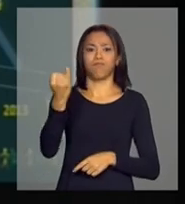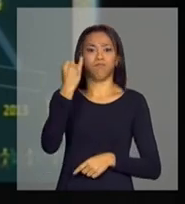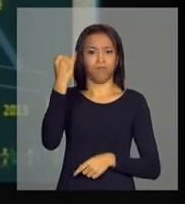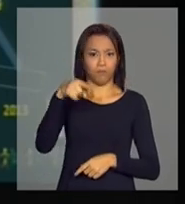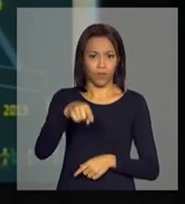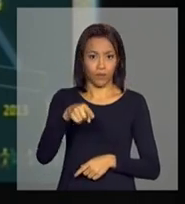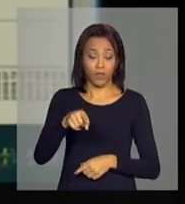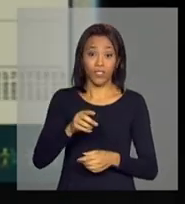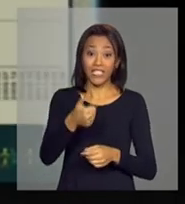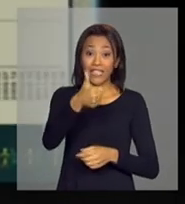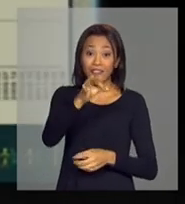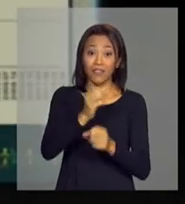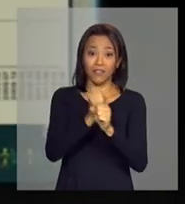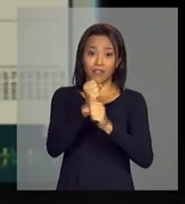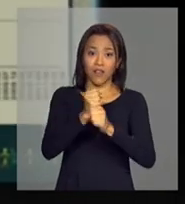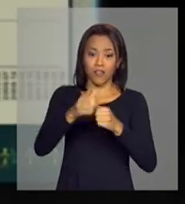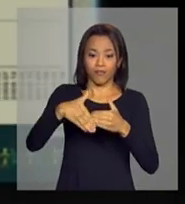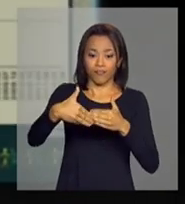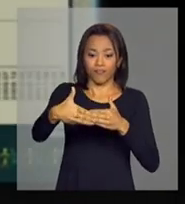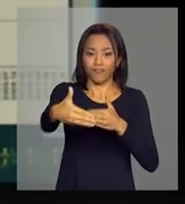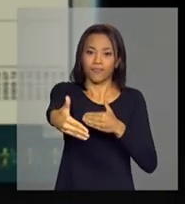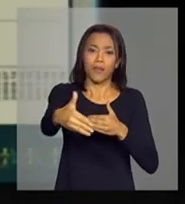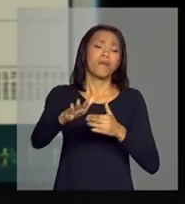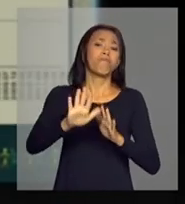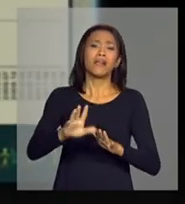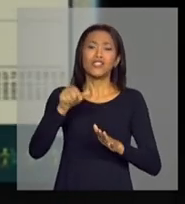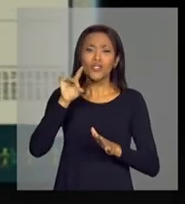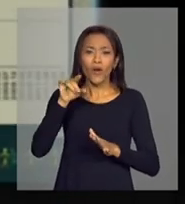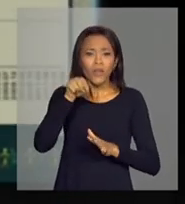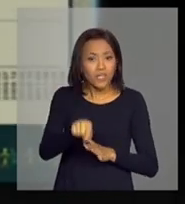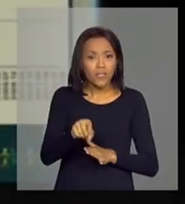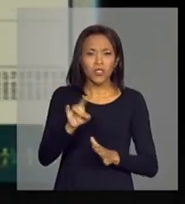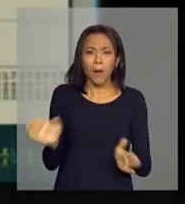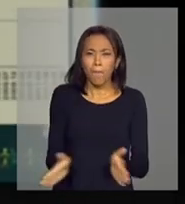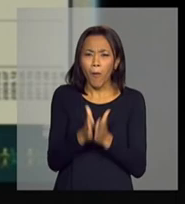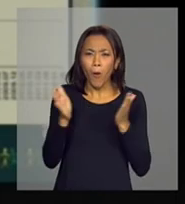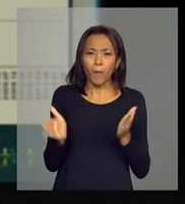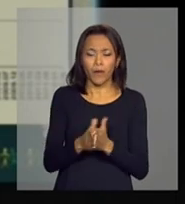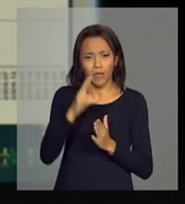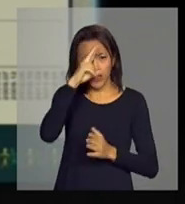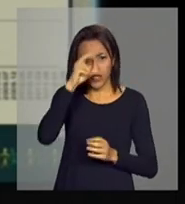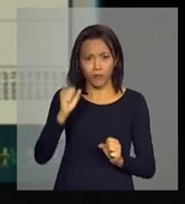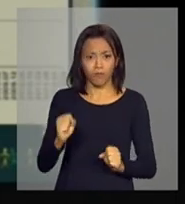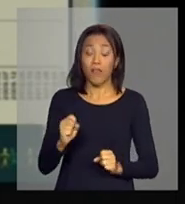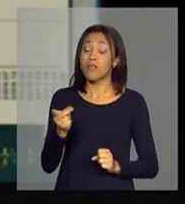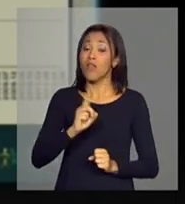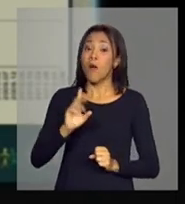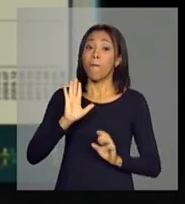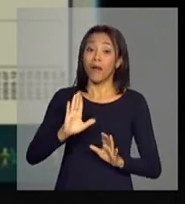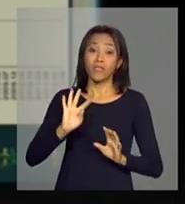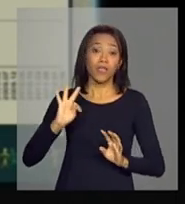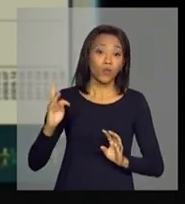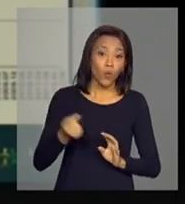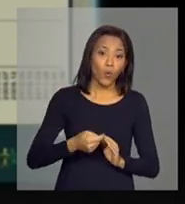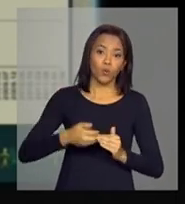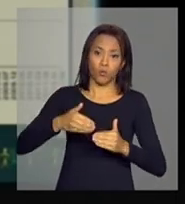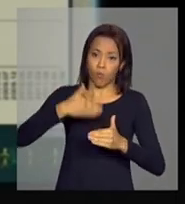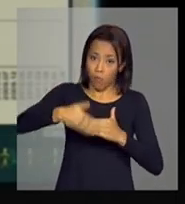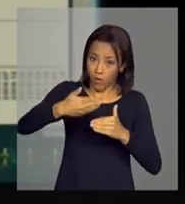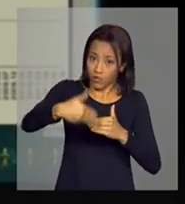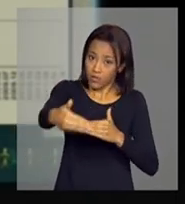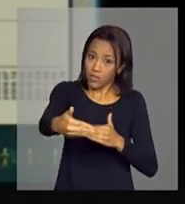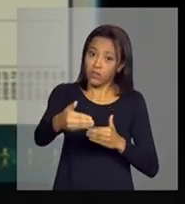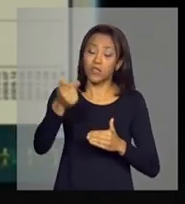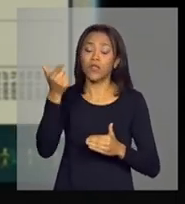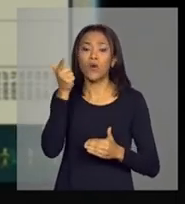em 10 anos, mas não foi apenas isso, nós não tratamos apenas da pobreza absoluta, se tratou de todo um processo que envolveu